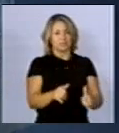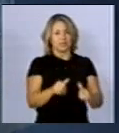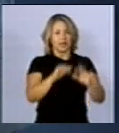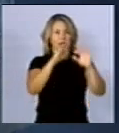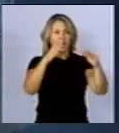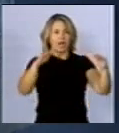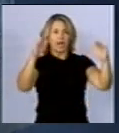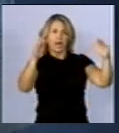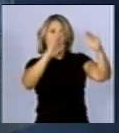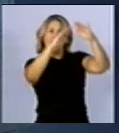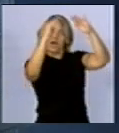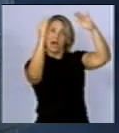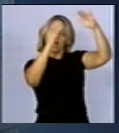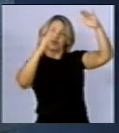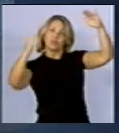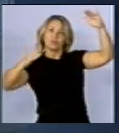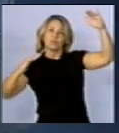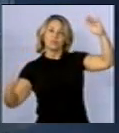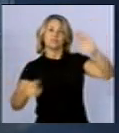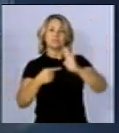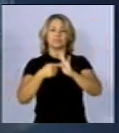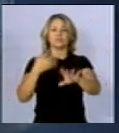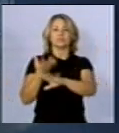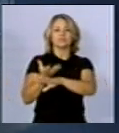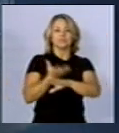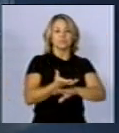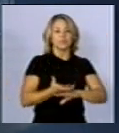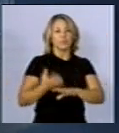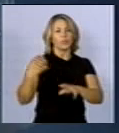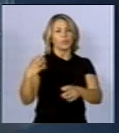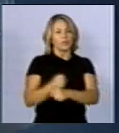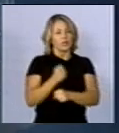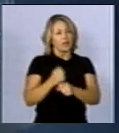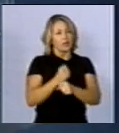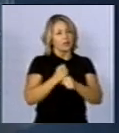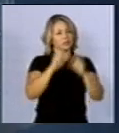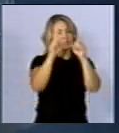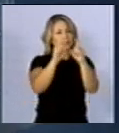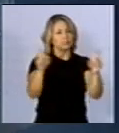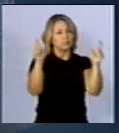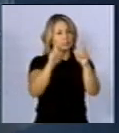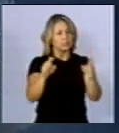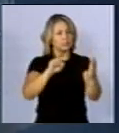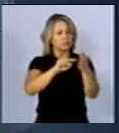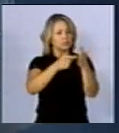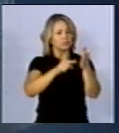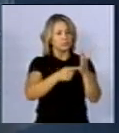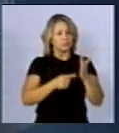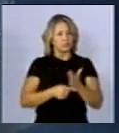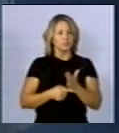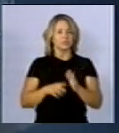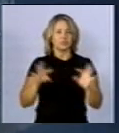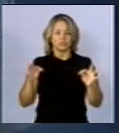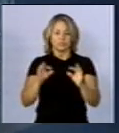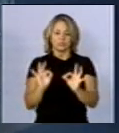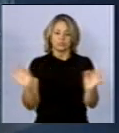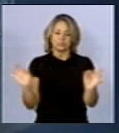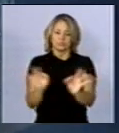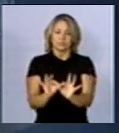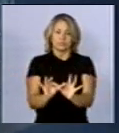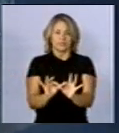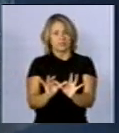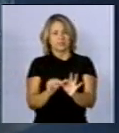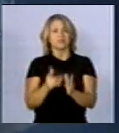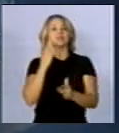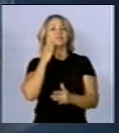contínua ilustra justamente o cálculo efetuado pelo programa de computador e os pontos discretos são valores medidos. Isso para dizer